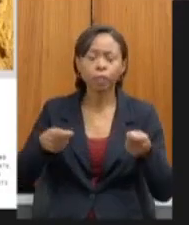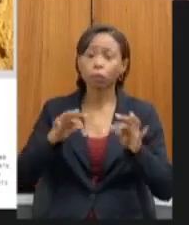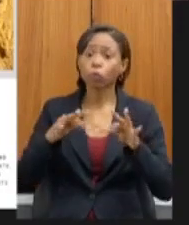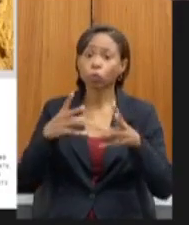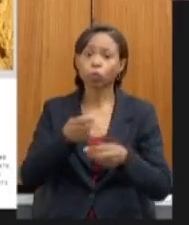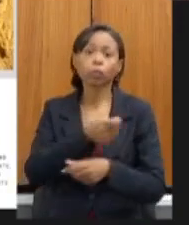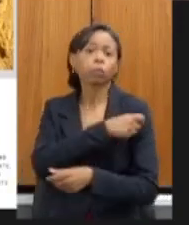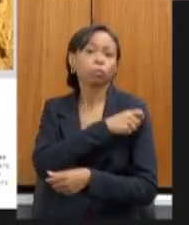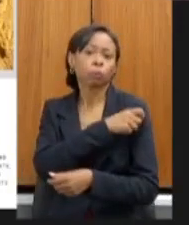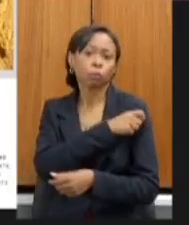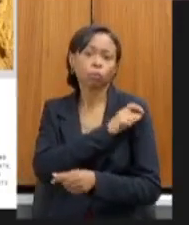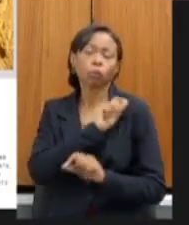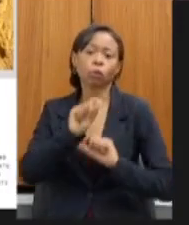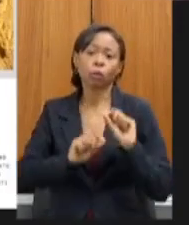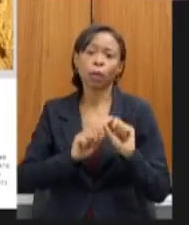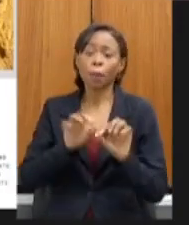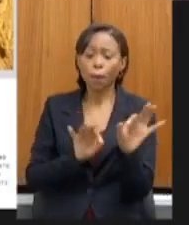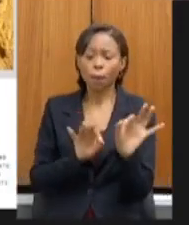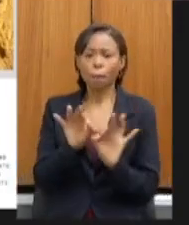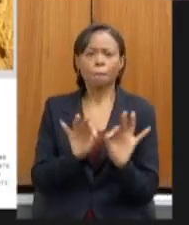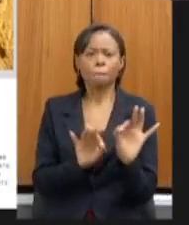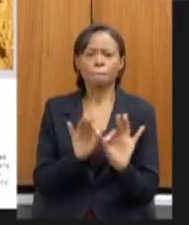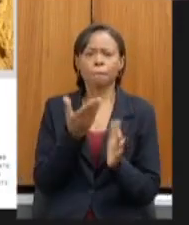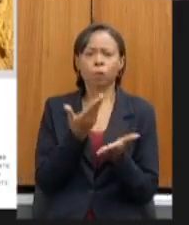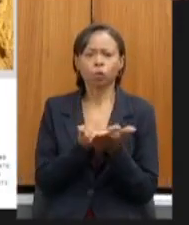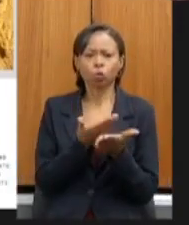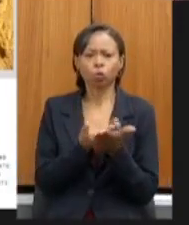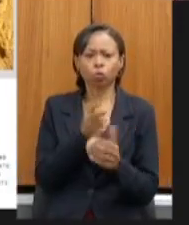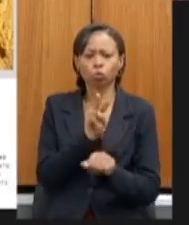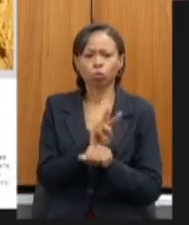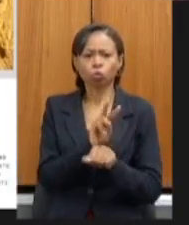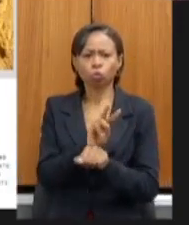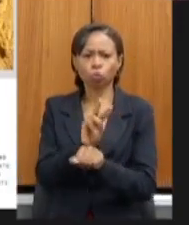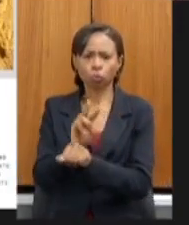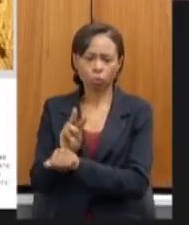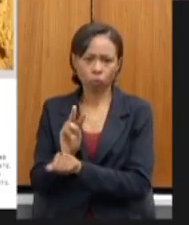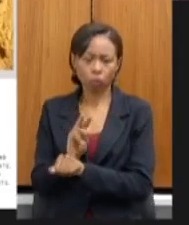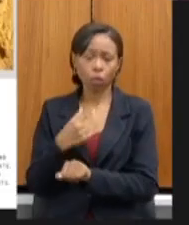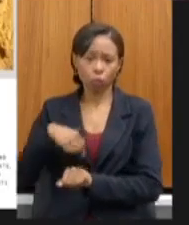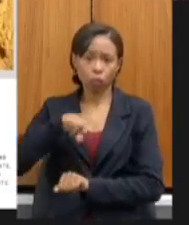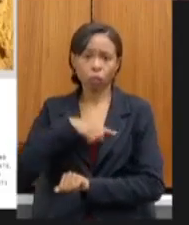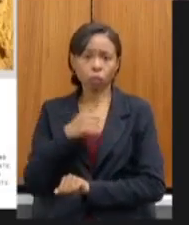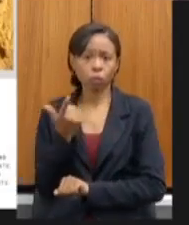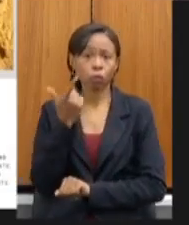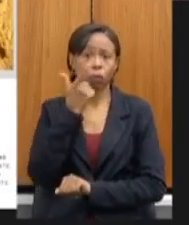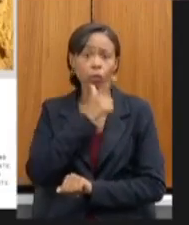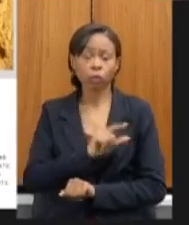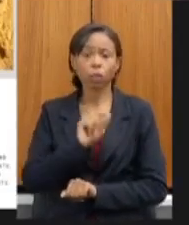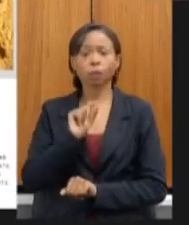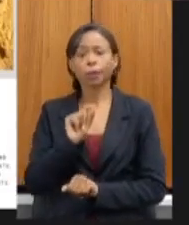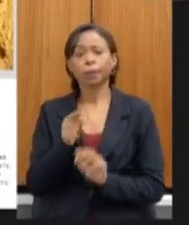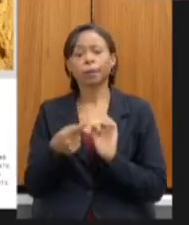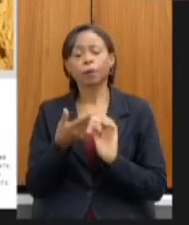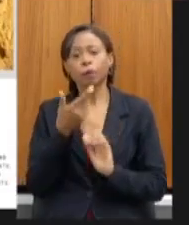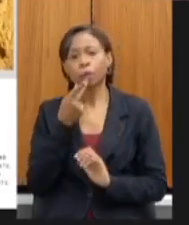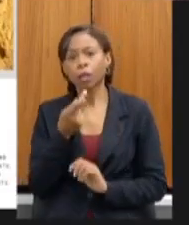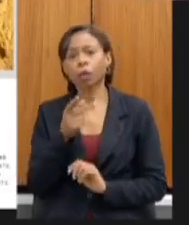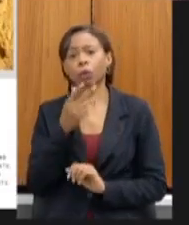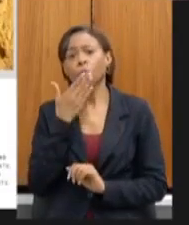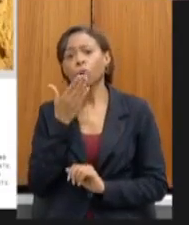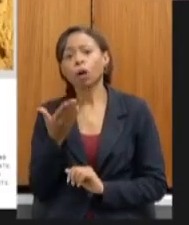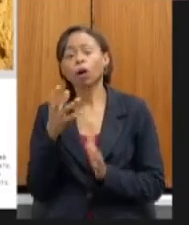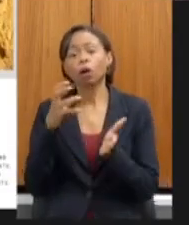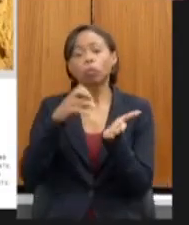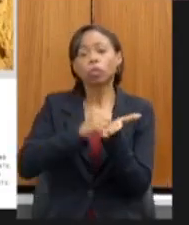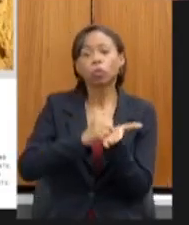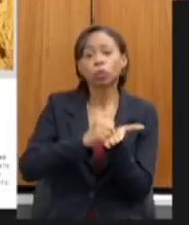atualmente desde o início desse processo na verdade nós conseguimos informar precisamente a matrícula do aluno específico que